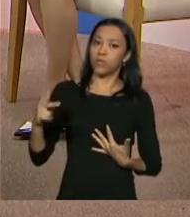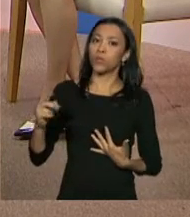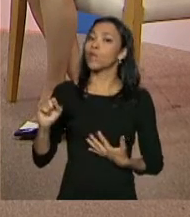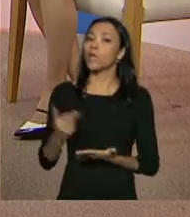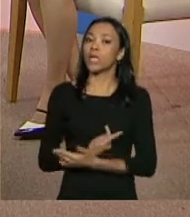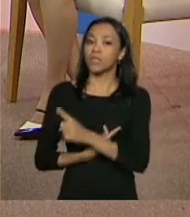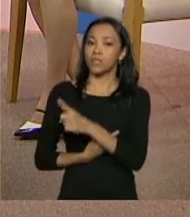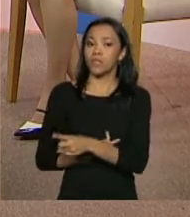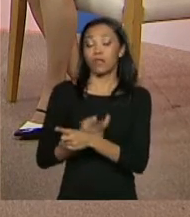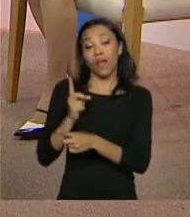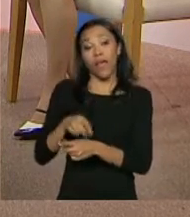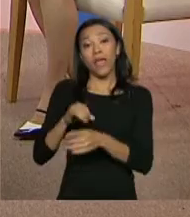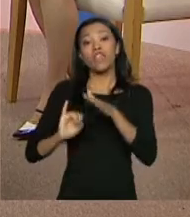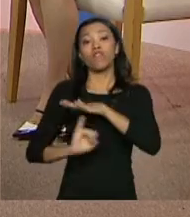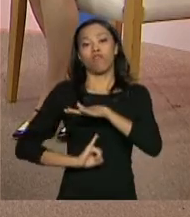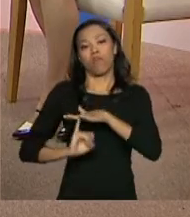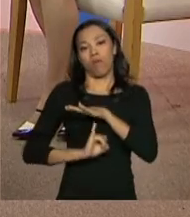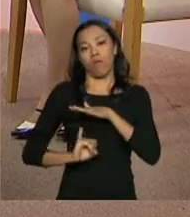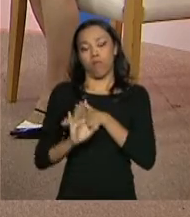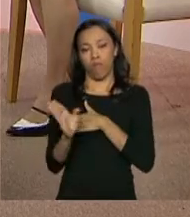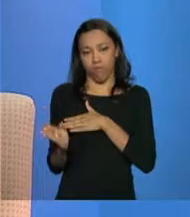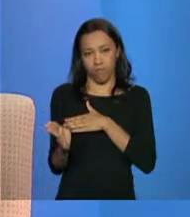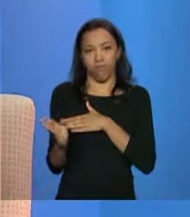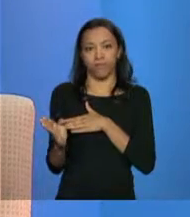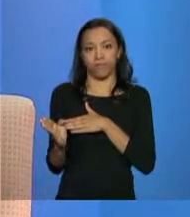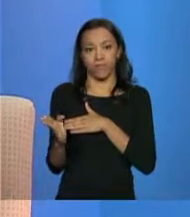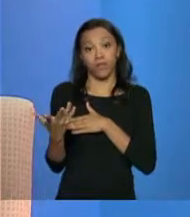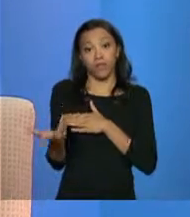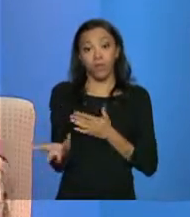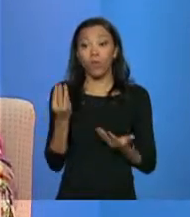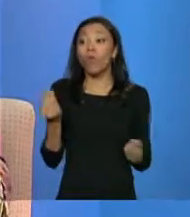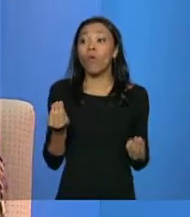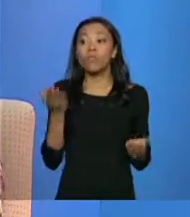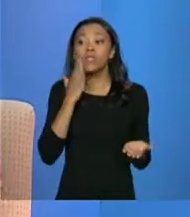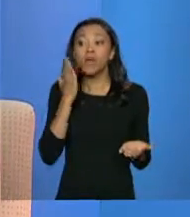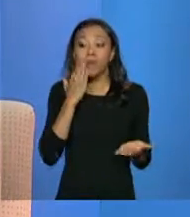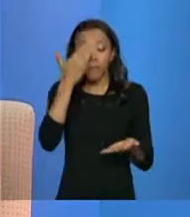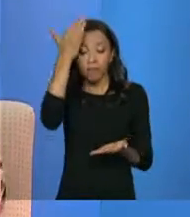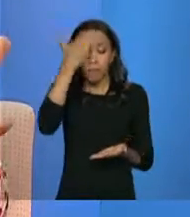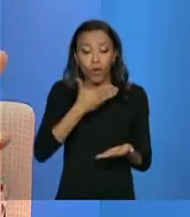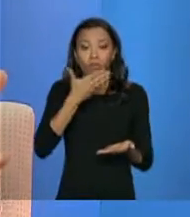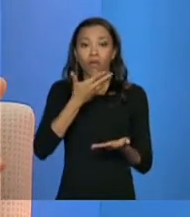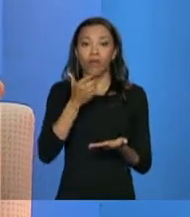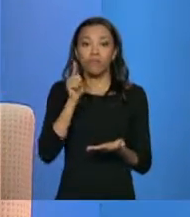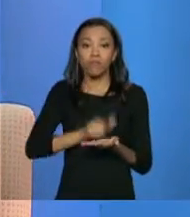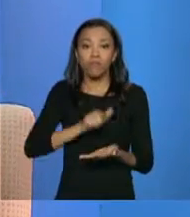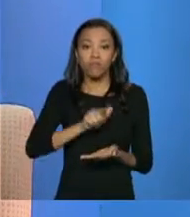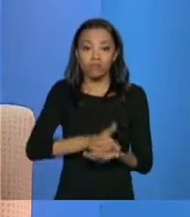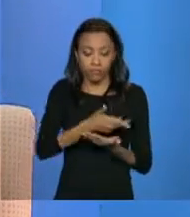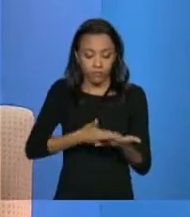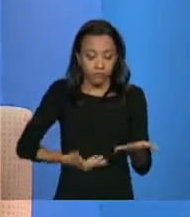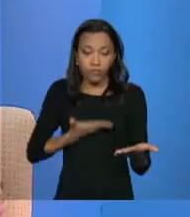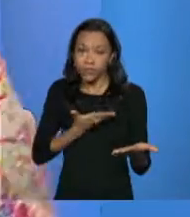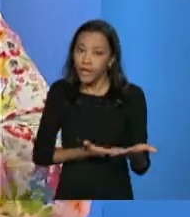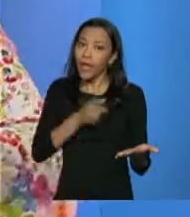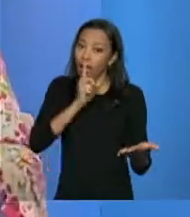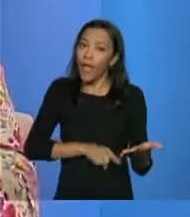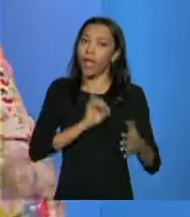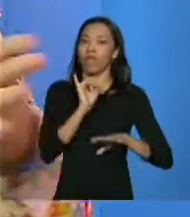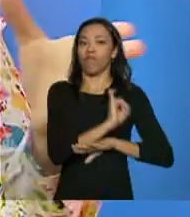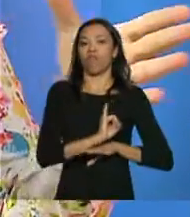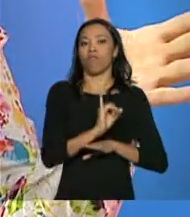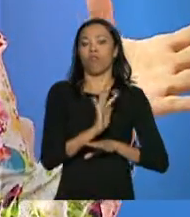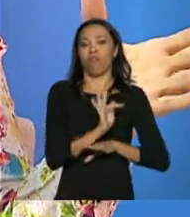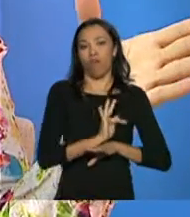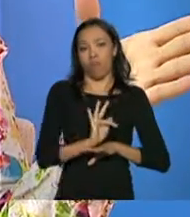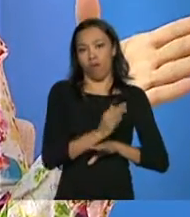mundo informal que nós estamos lindando, né? Então, como é que você quer comprovação de algo que é absolutamente informal? Então, é preciso, né,